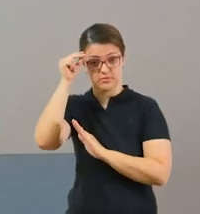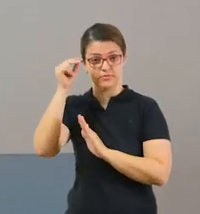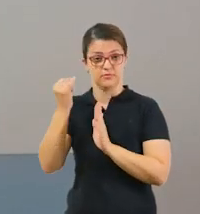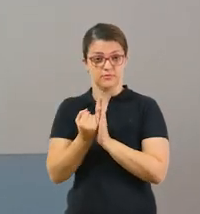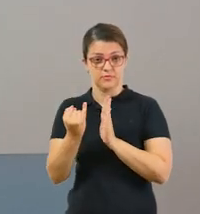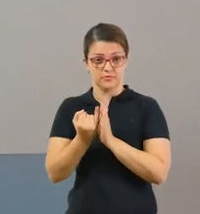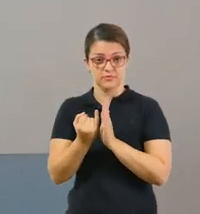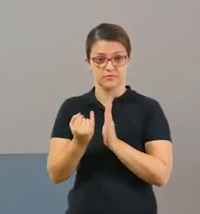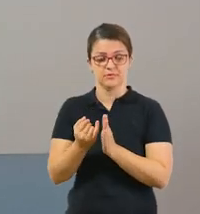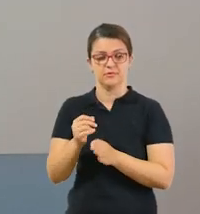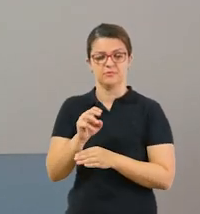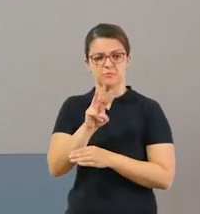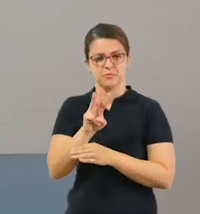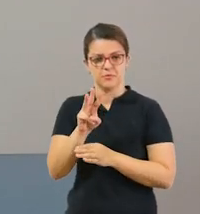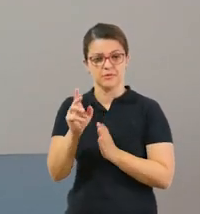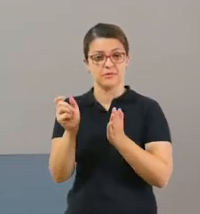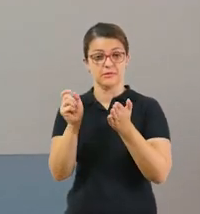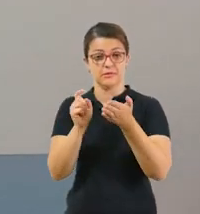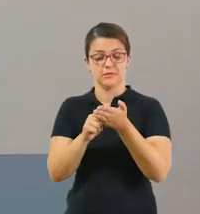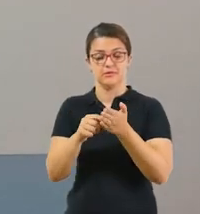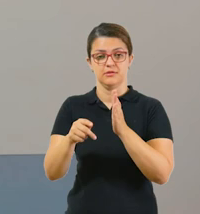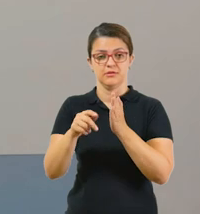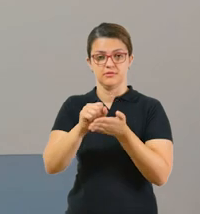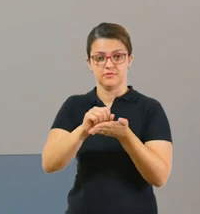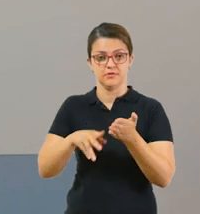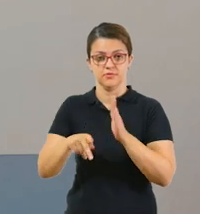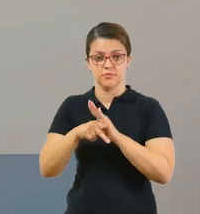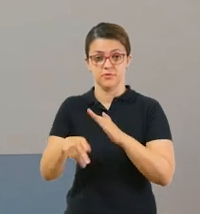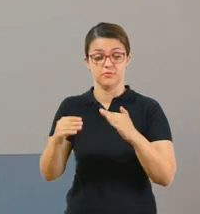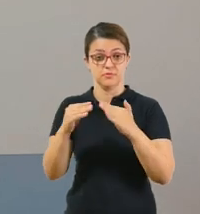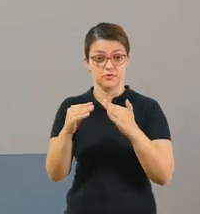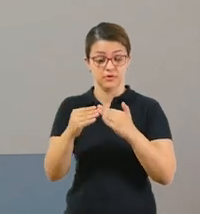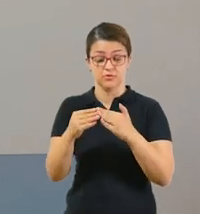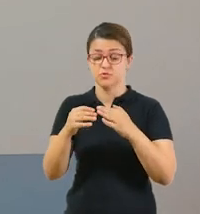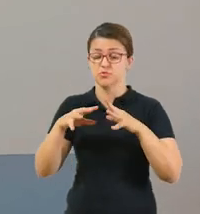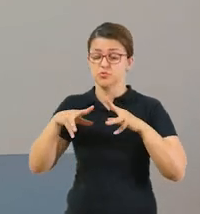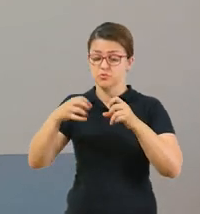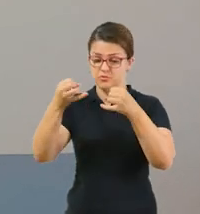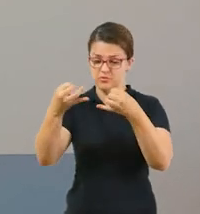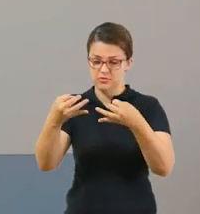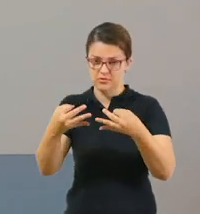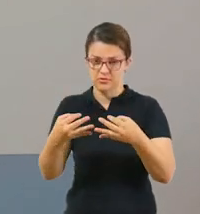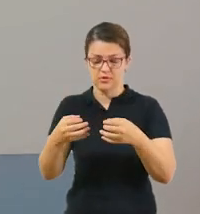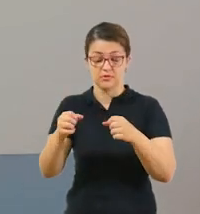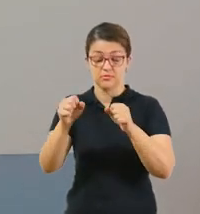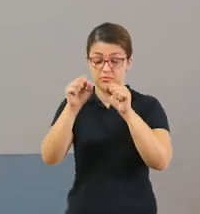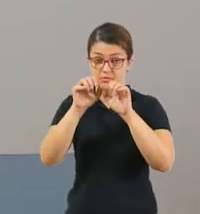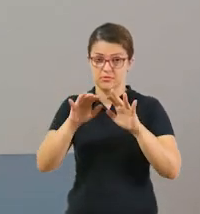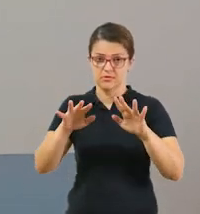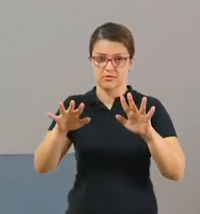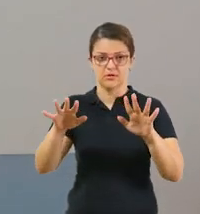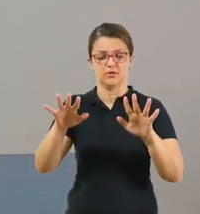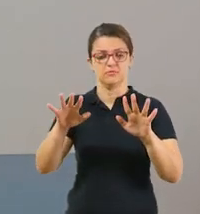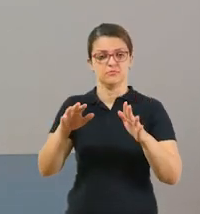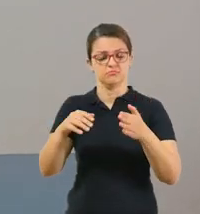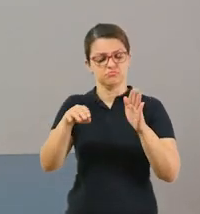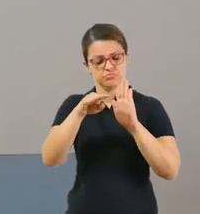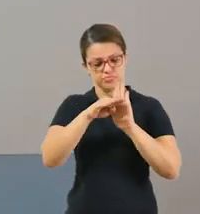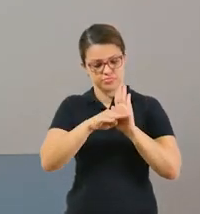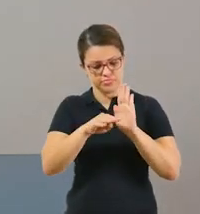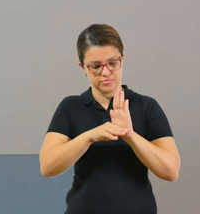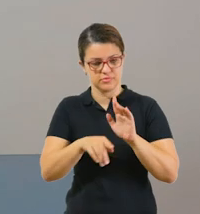lição de casa, e lá terá tudo explicadinho. Tudo isso que a gente conversou hoje vai estar lá exposto de uma forma muito clara e direta.